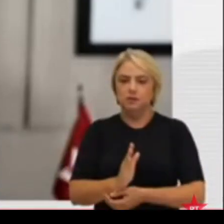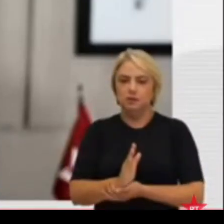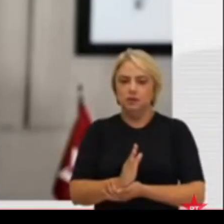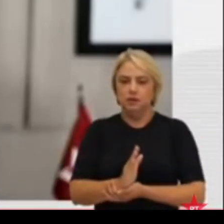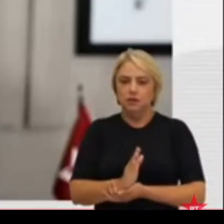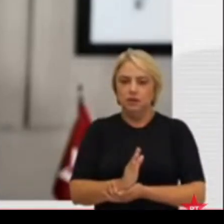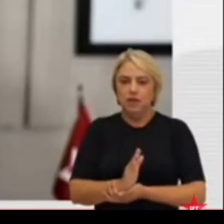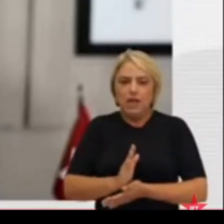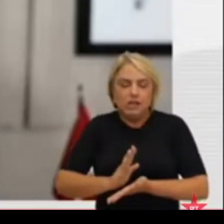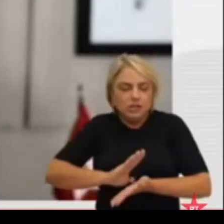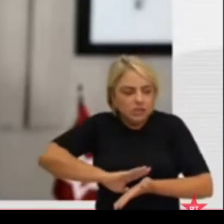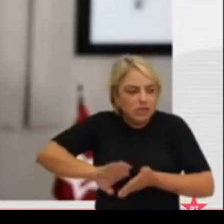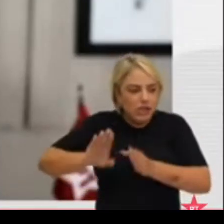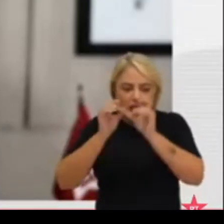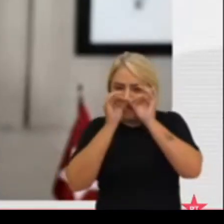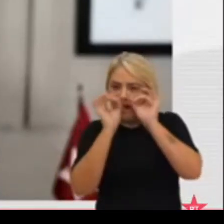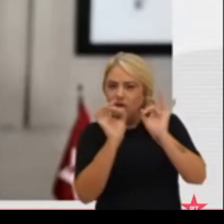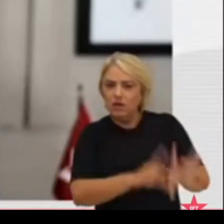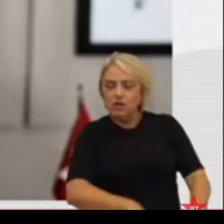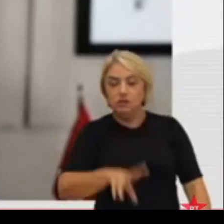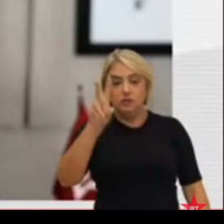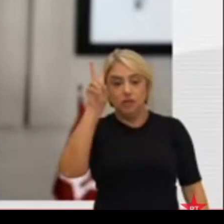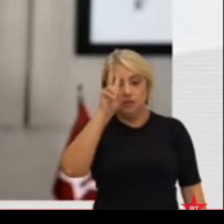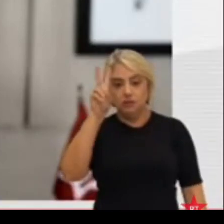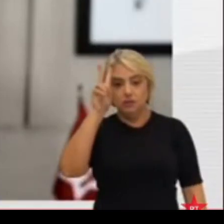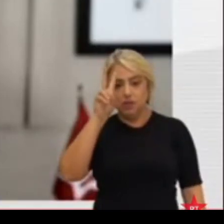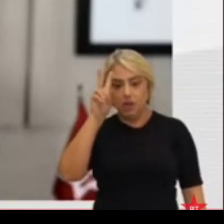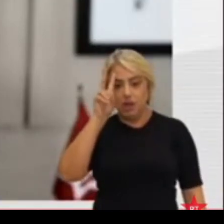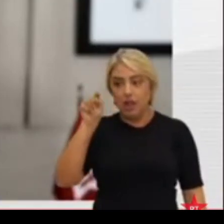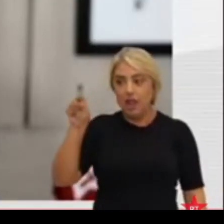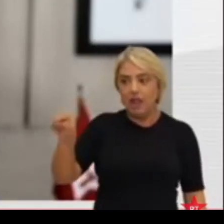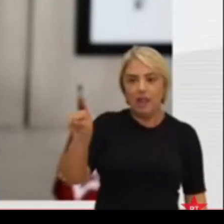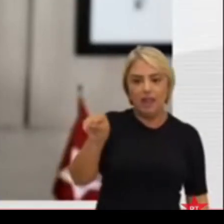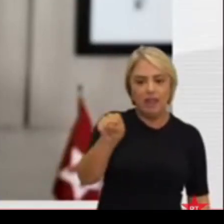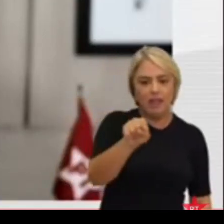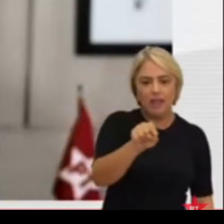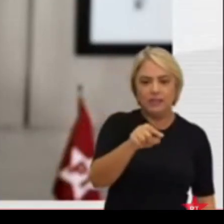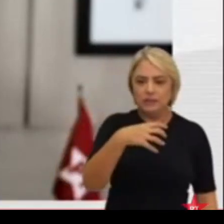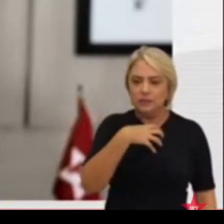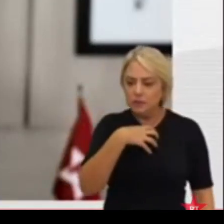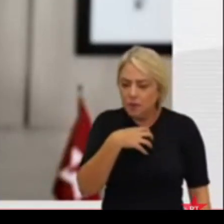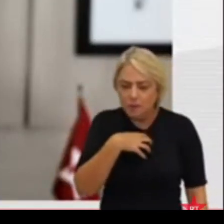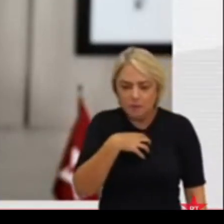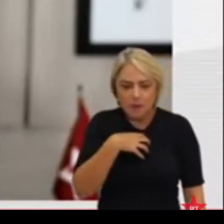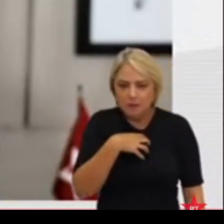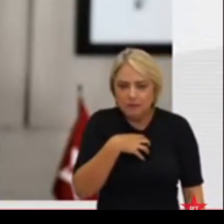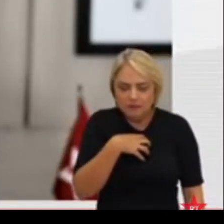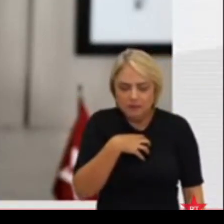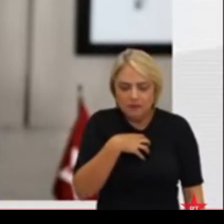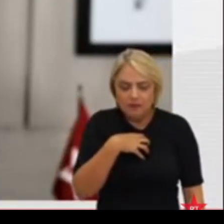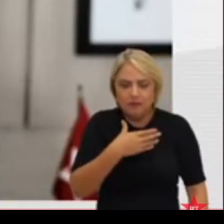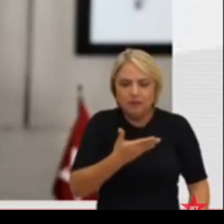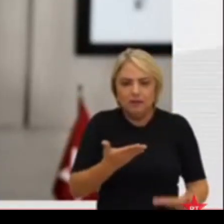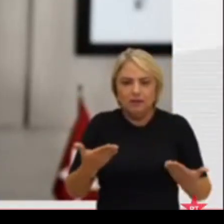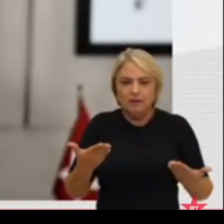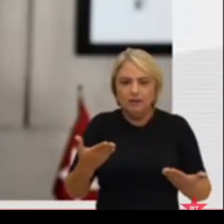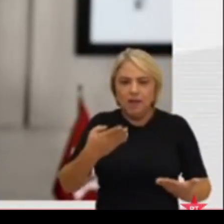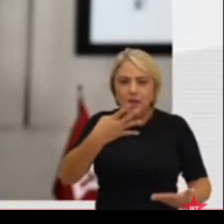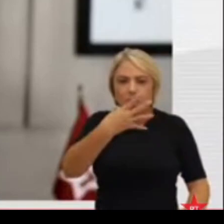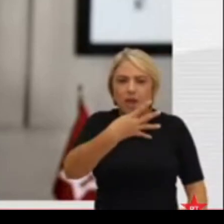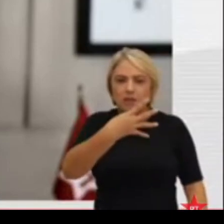Varrer para o lixo da história esses que não se comovem sequer diante da morte de